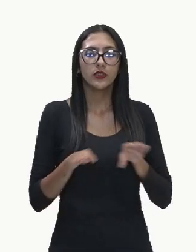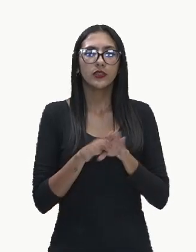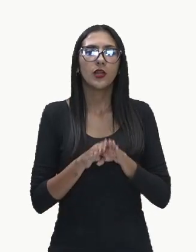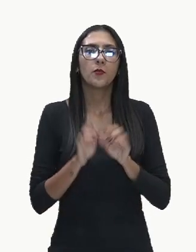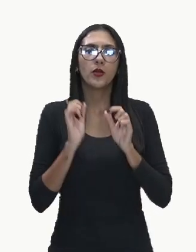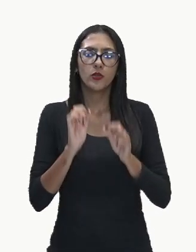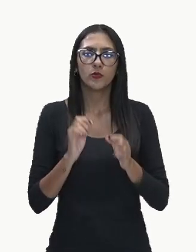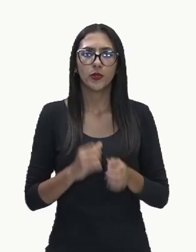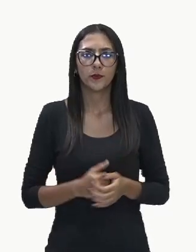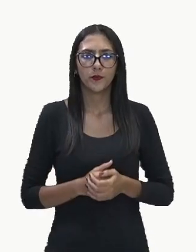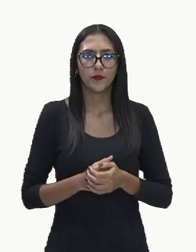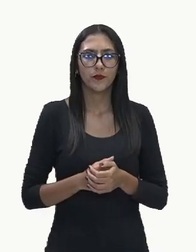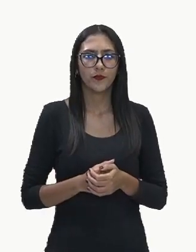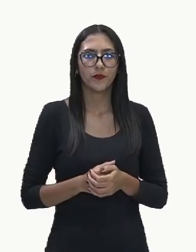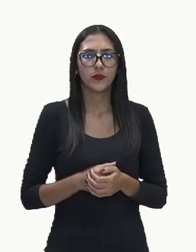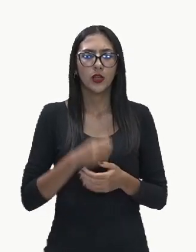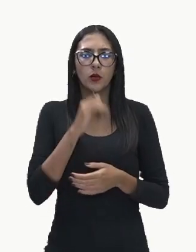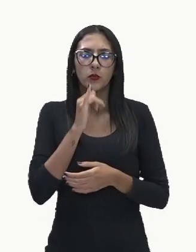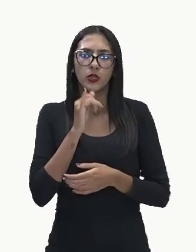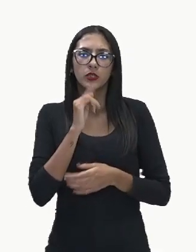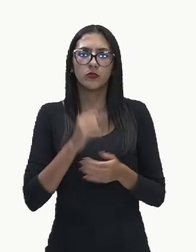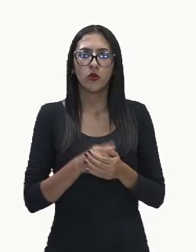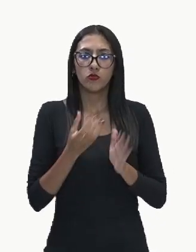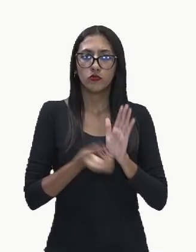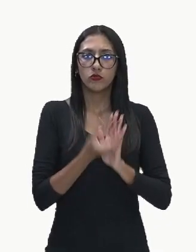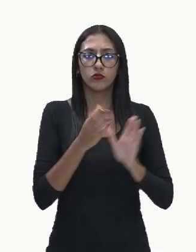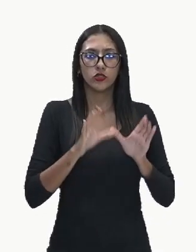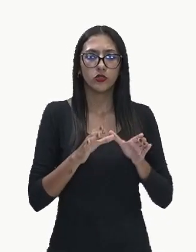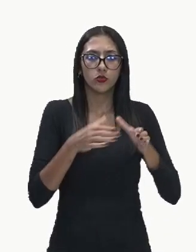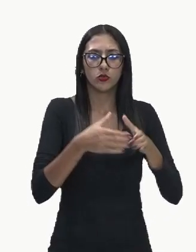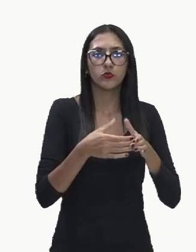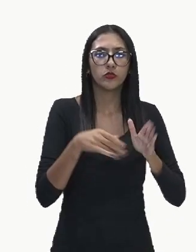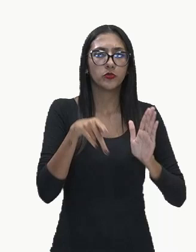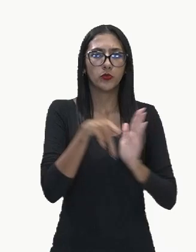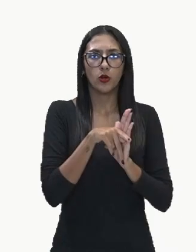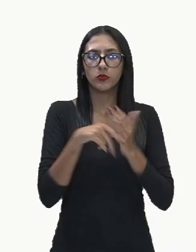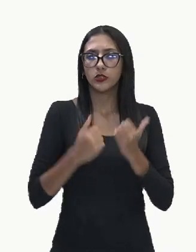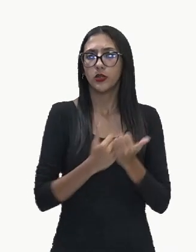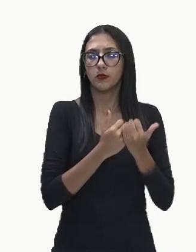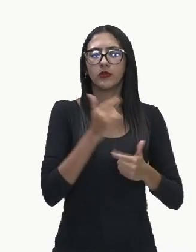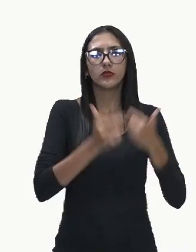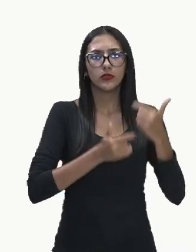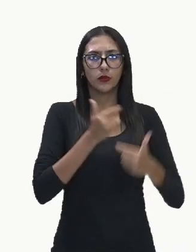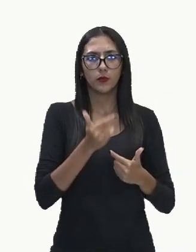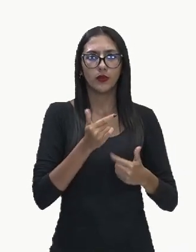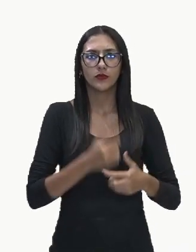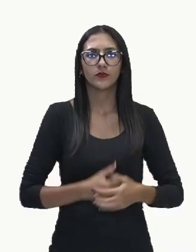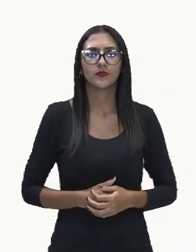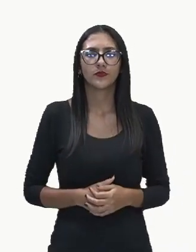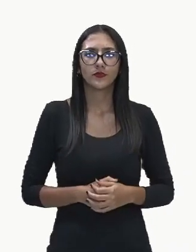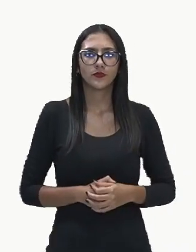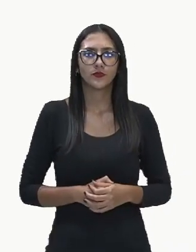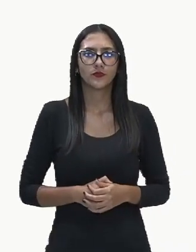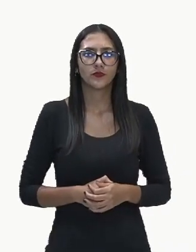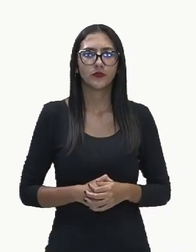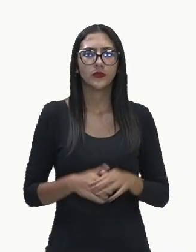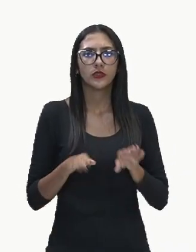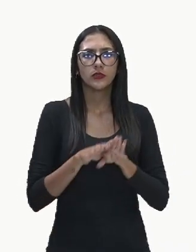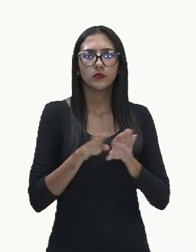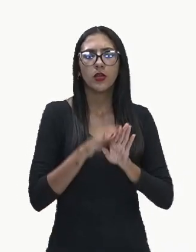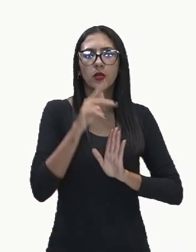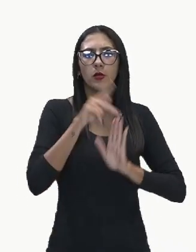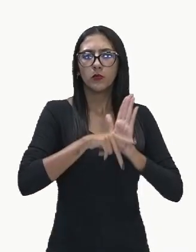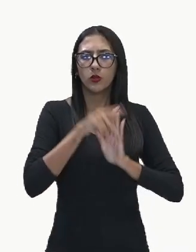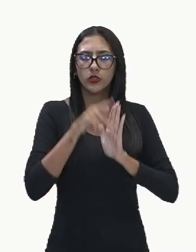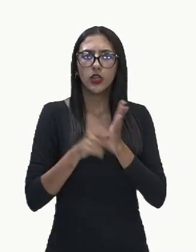do trabalho por meio de cooperativas e associações além disso programas de capacitação